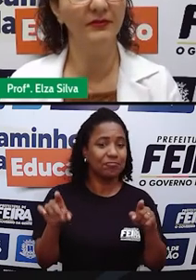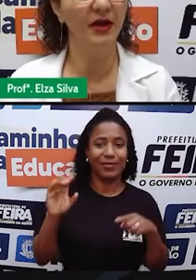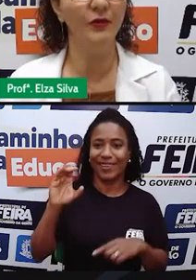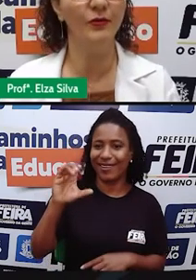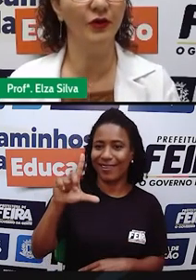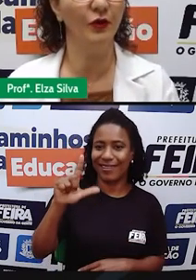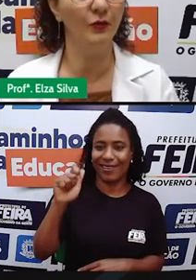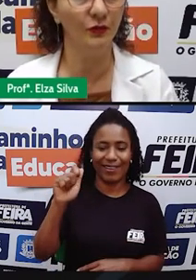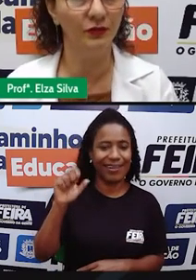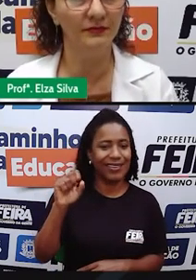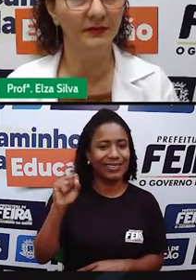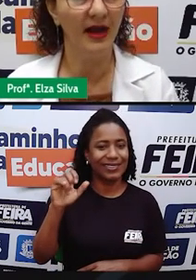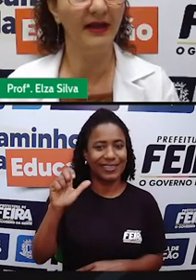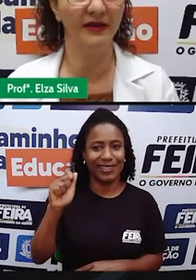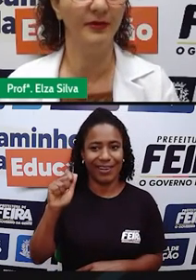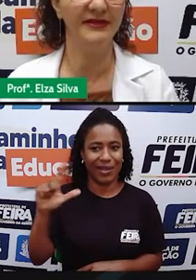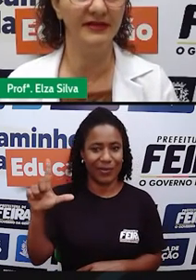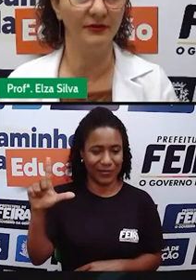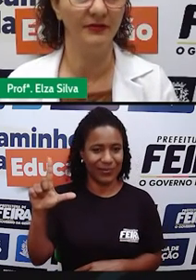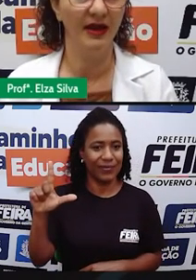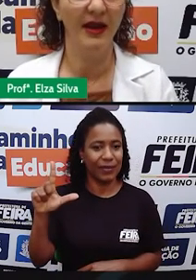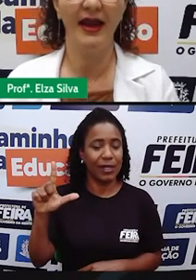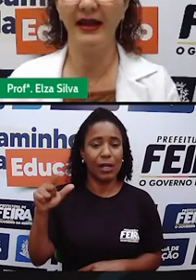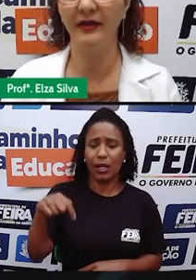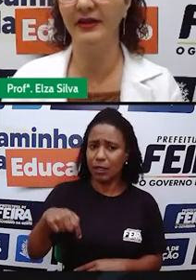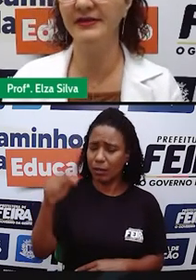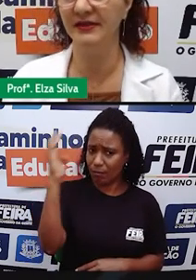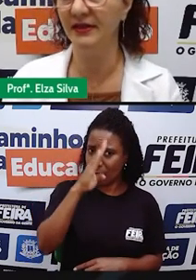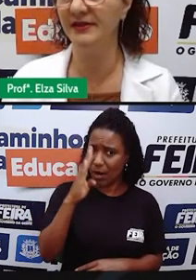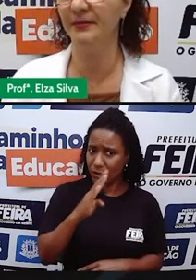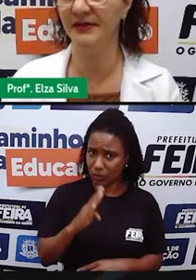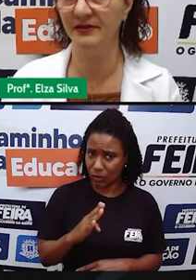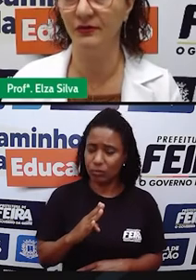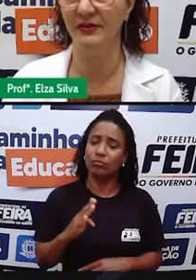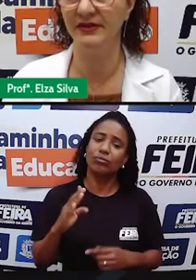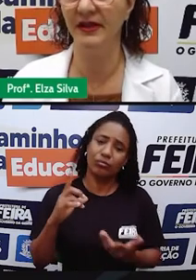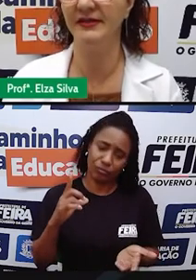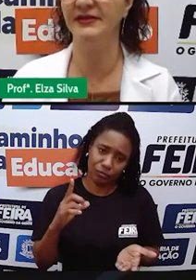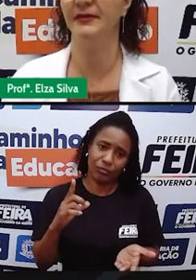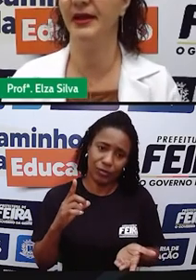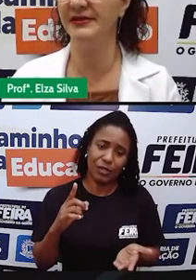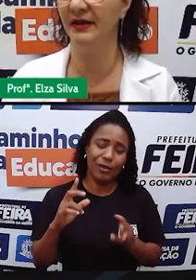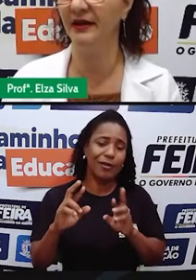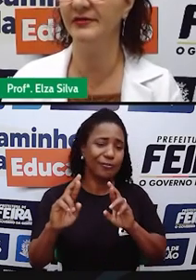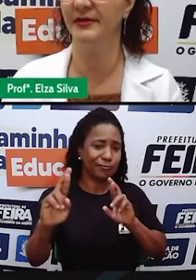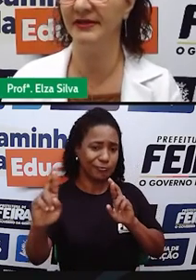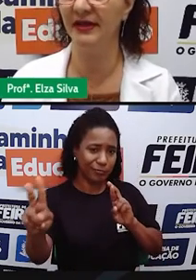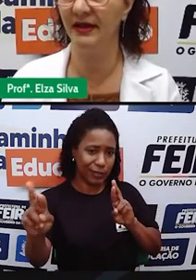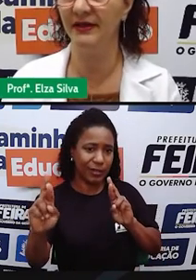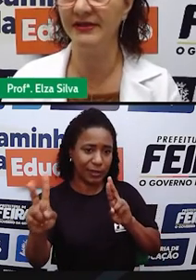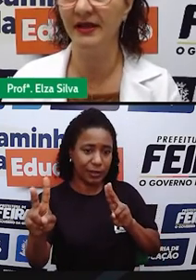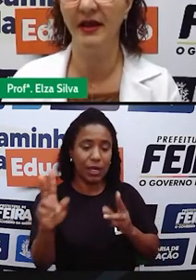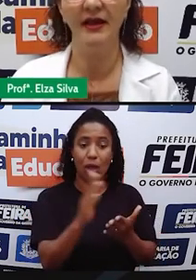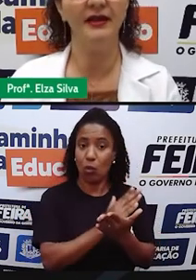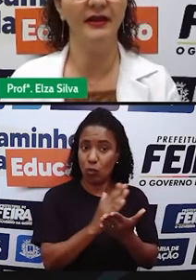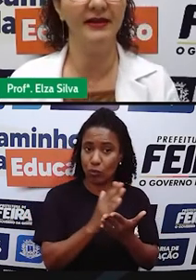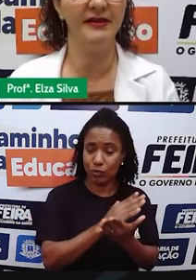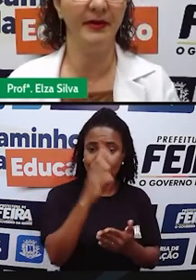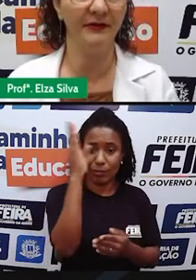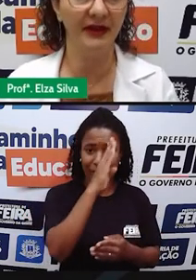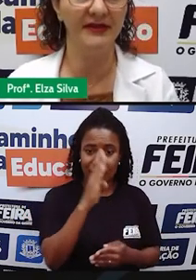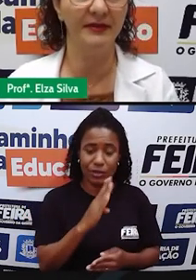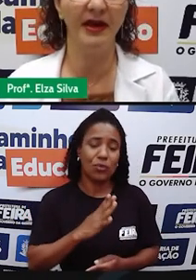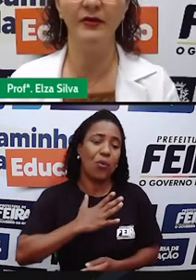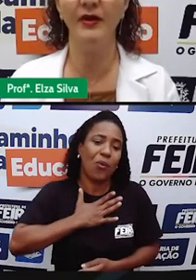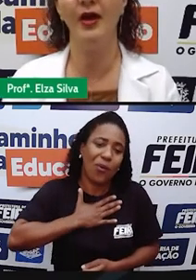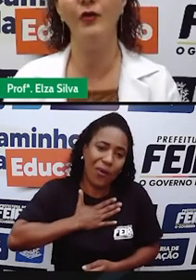não muito comum aqui no Brasil. É claro que existem pessoas, existem brasileiros e brasileiras que têm essa